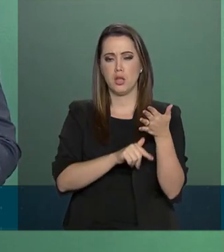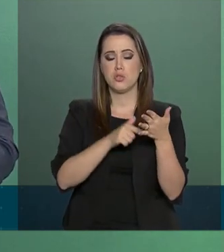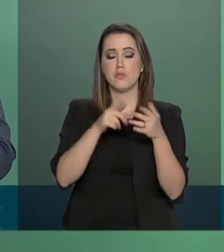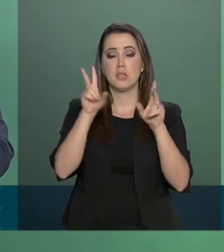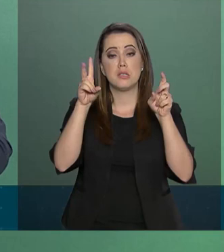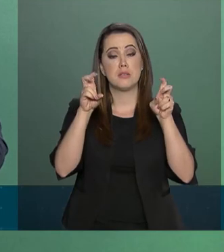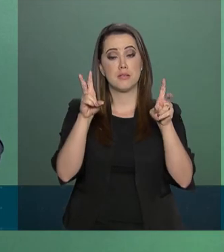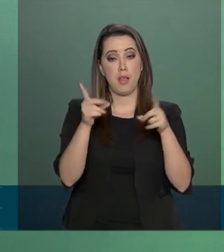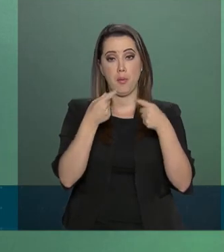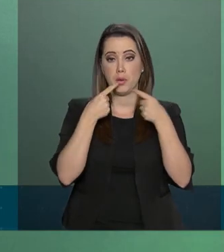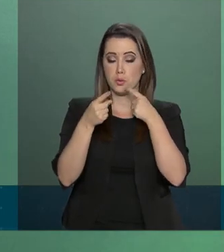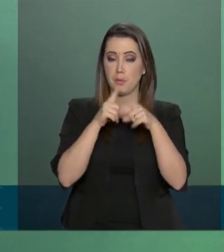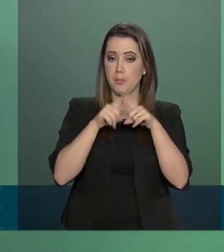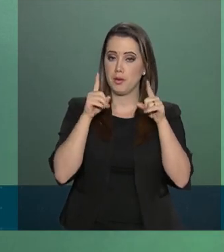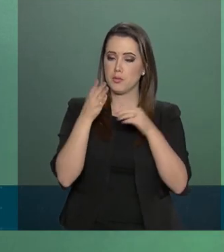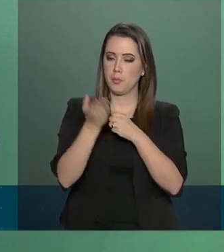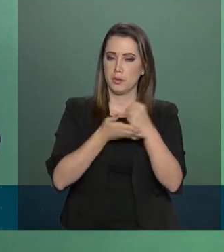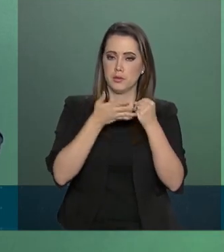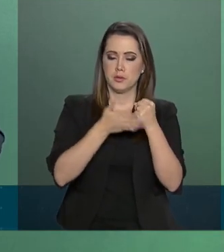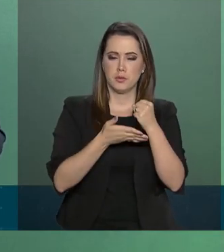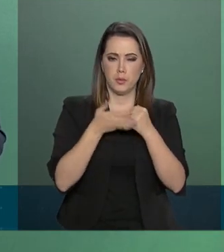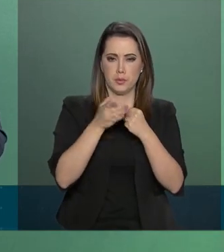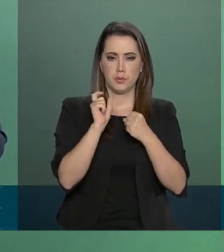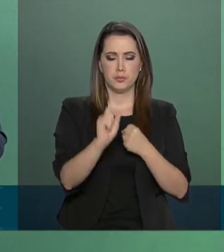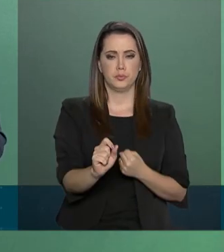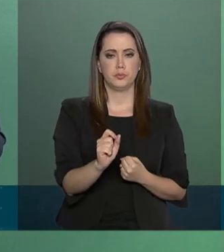basicamente da reestruturação